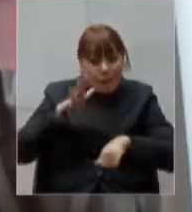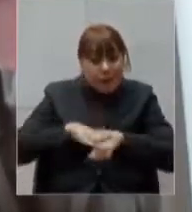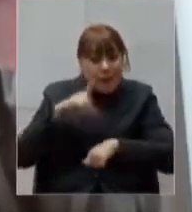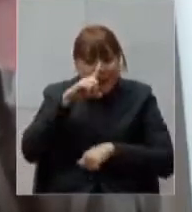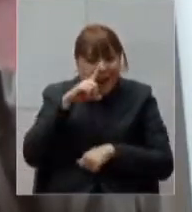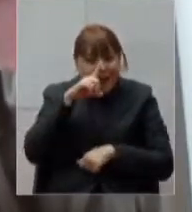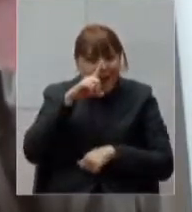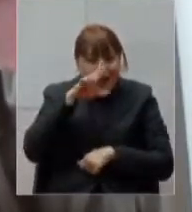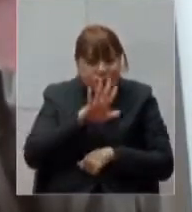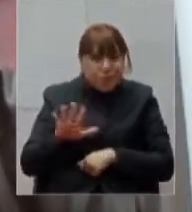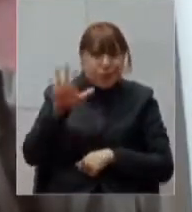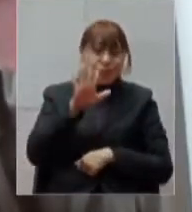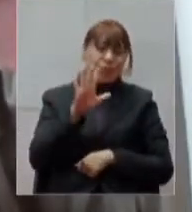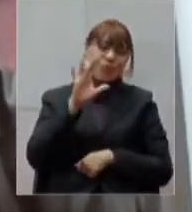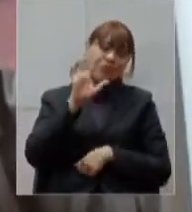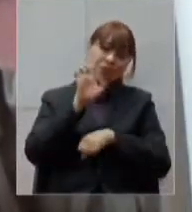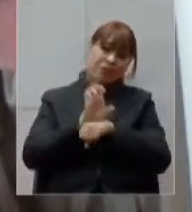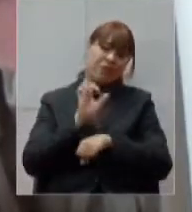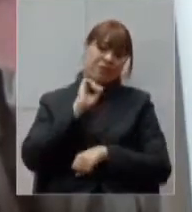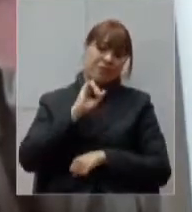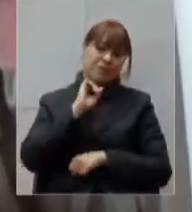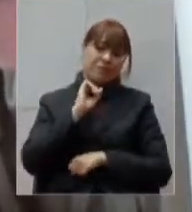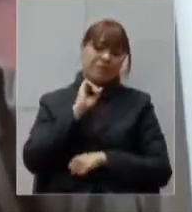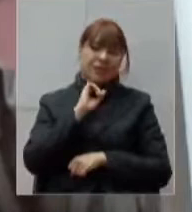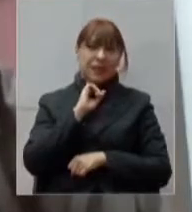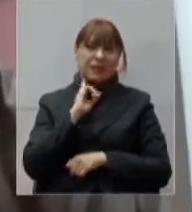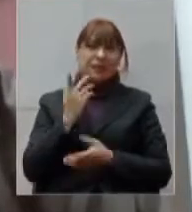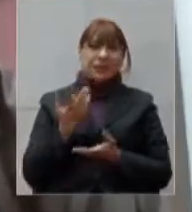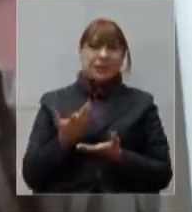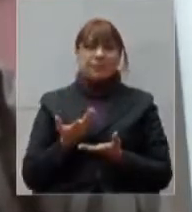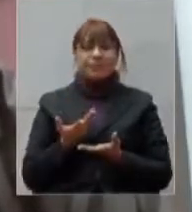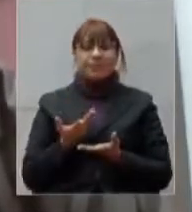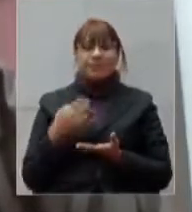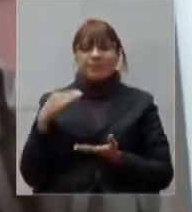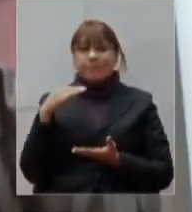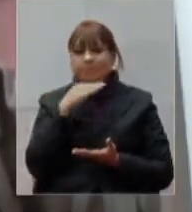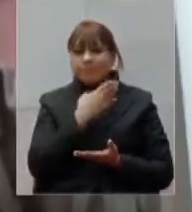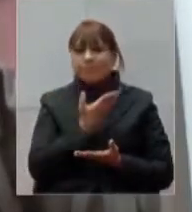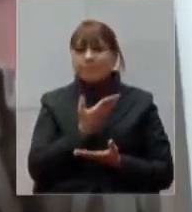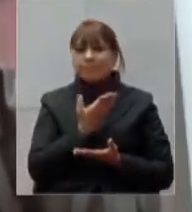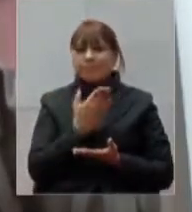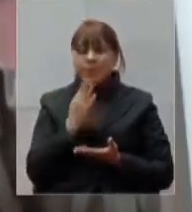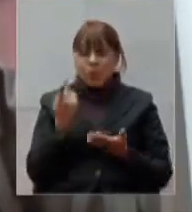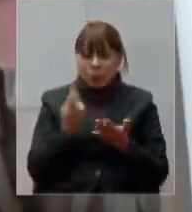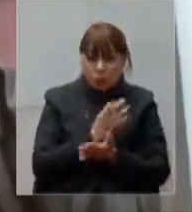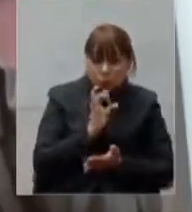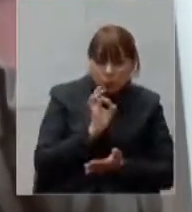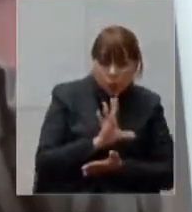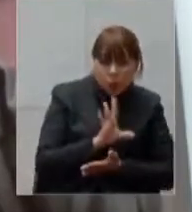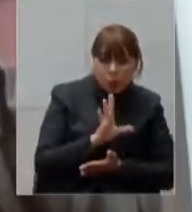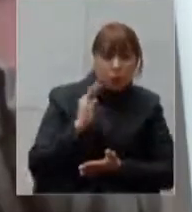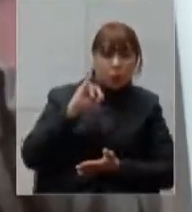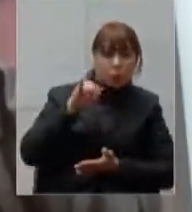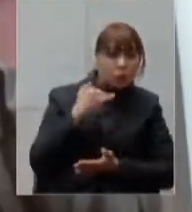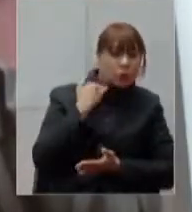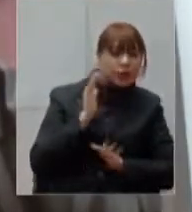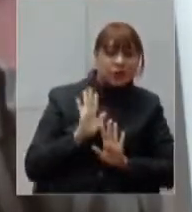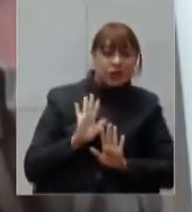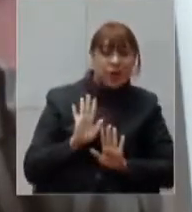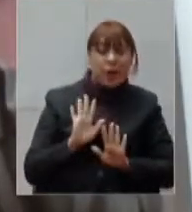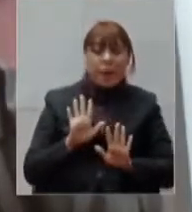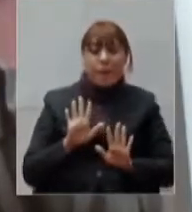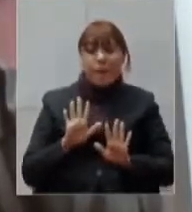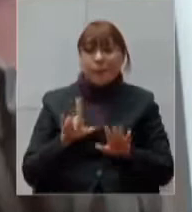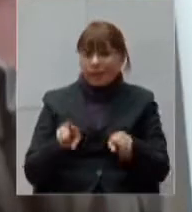onde a gente vê acontecer, não só em Juiz de Fora, esse agravamento, mas também